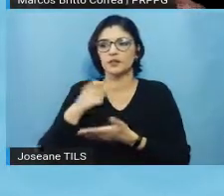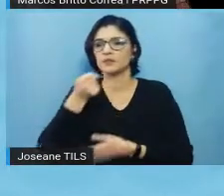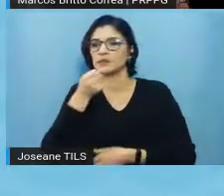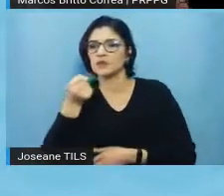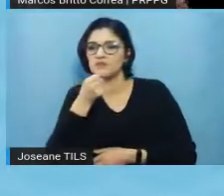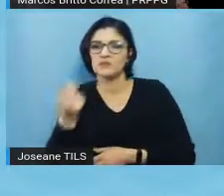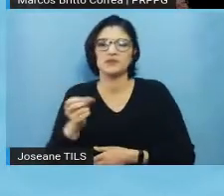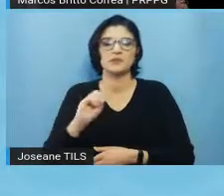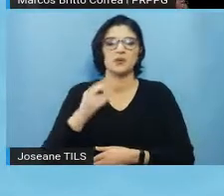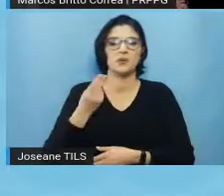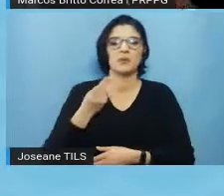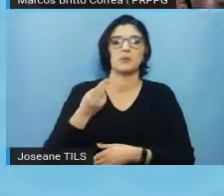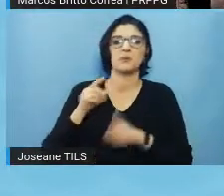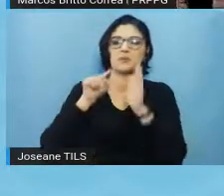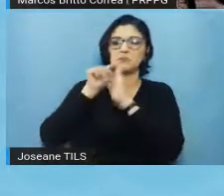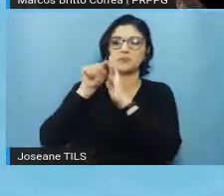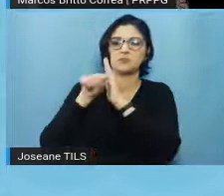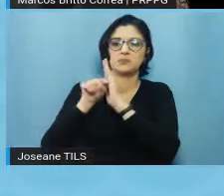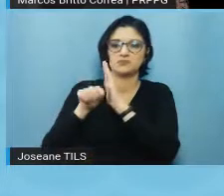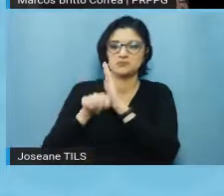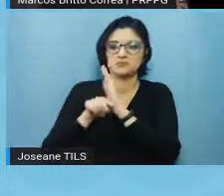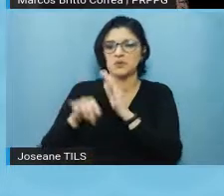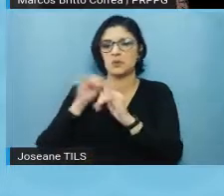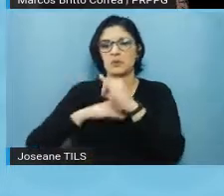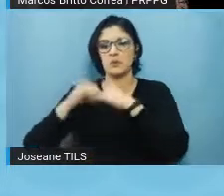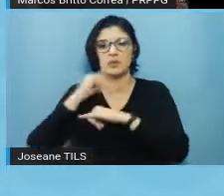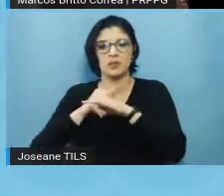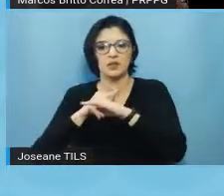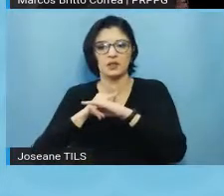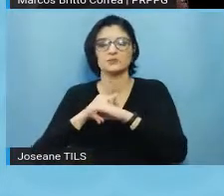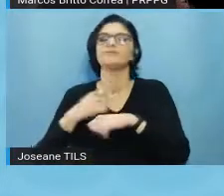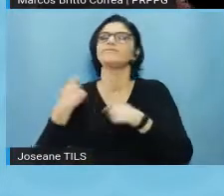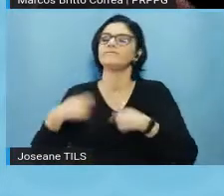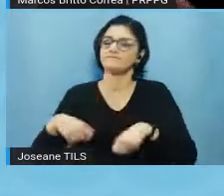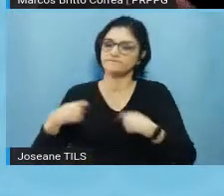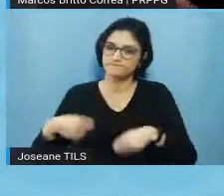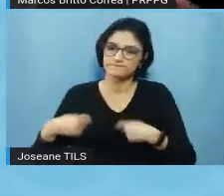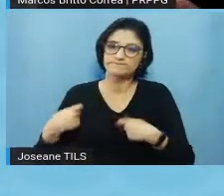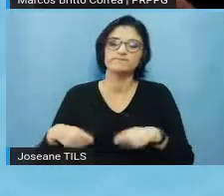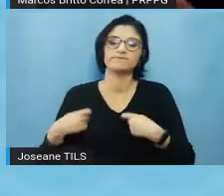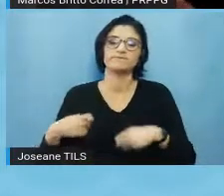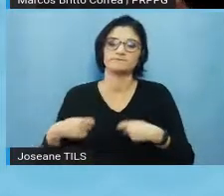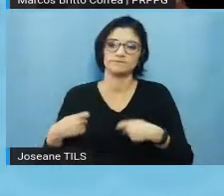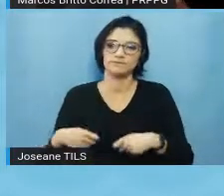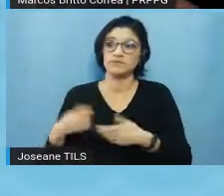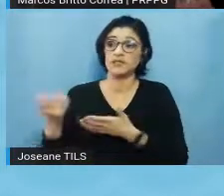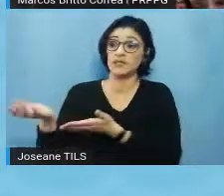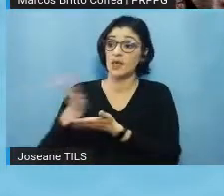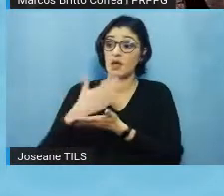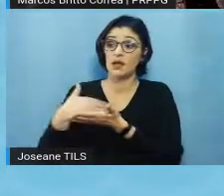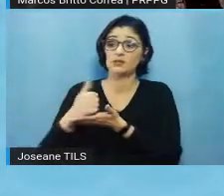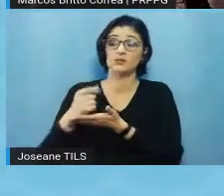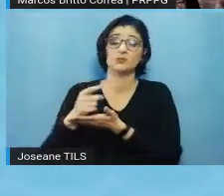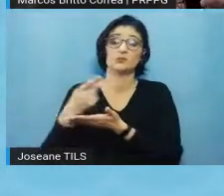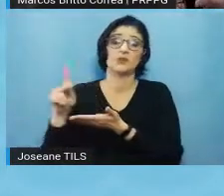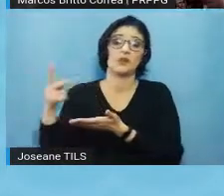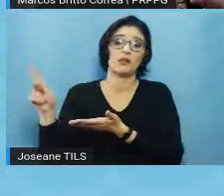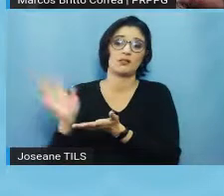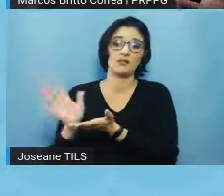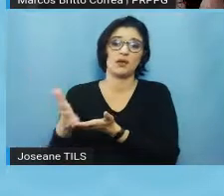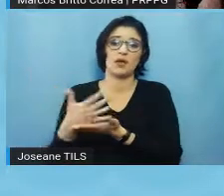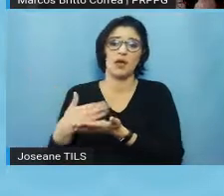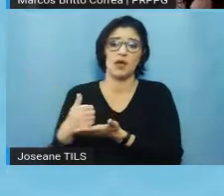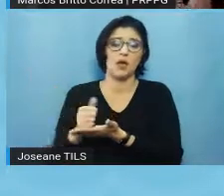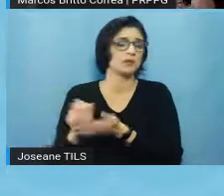questionário estruturado até online, eu vou precisar, e estiver coletando dados dessas pessoas, né, podem ser dados bem básicos,